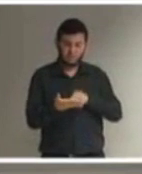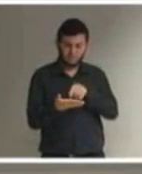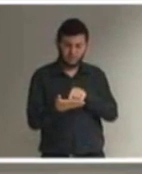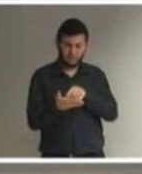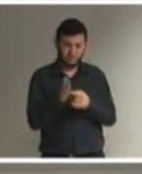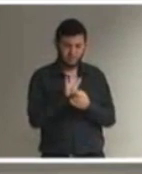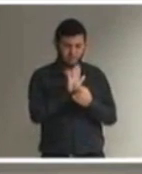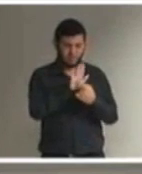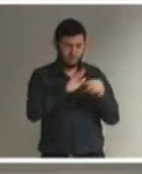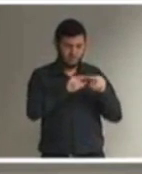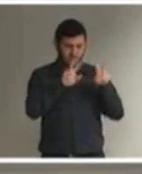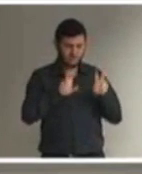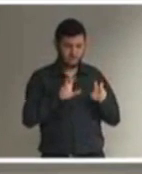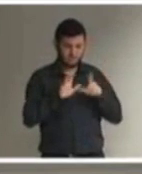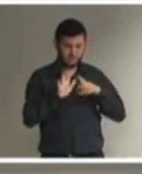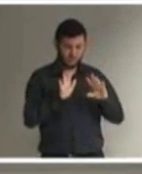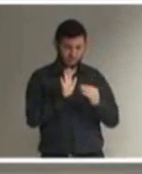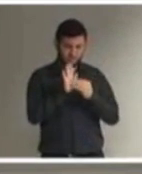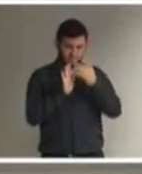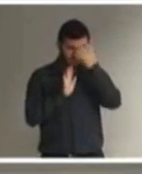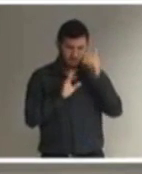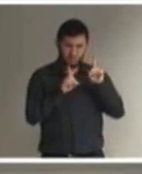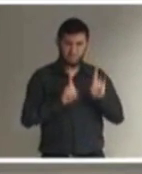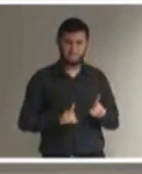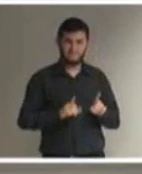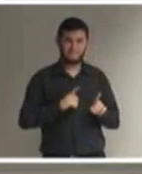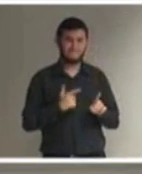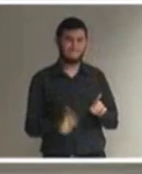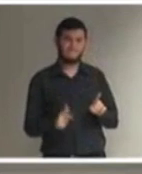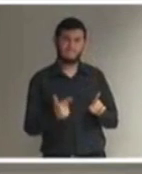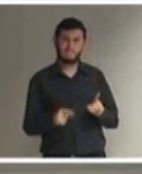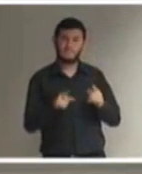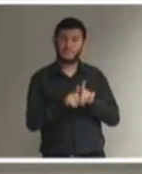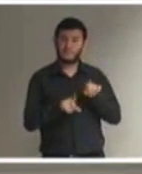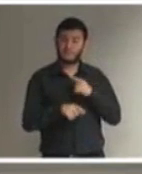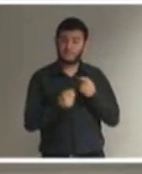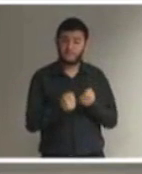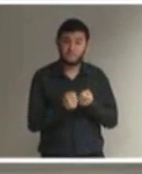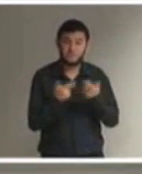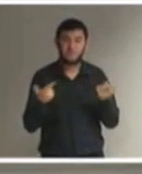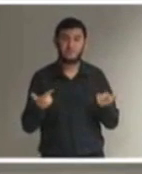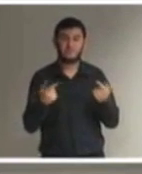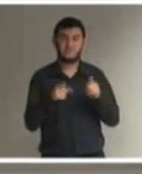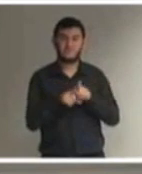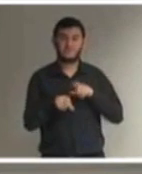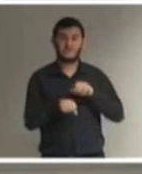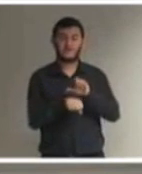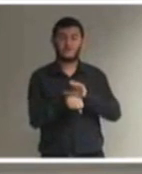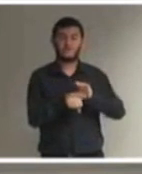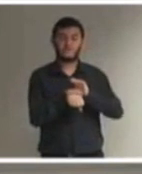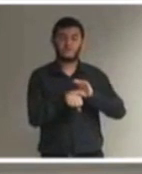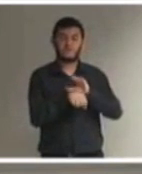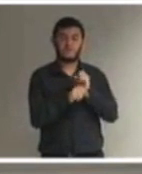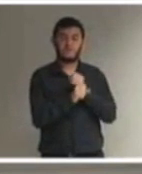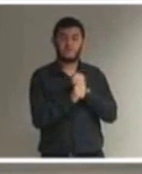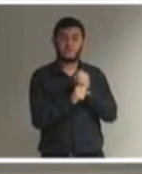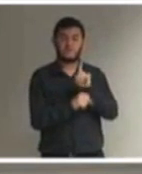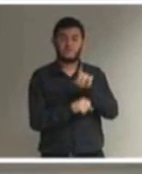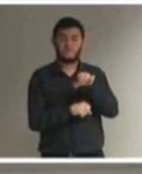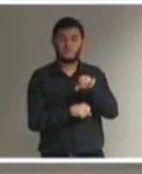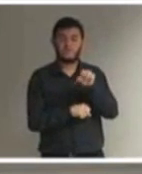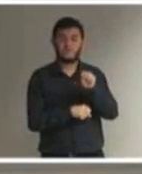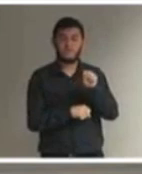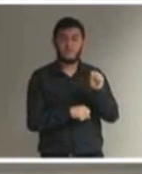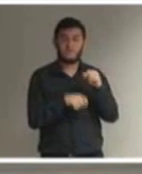E nós temos a sorte, portanto, de ter uma Constituição de 88. E essa Constituição faz